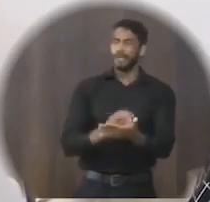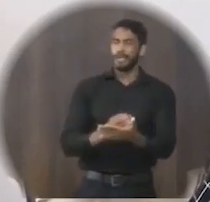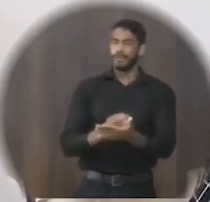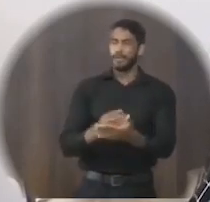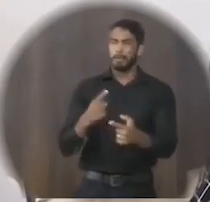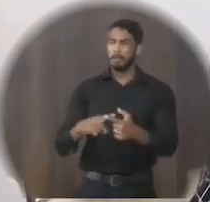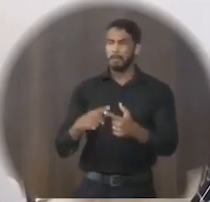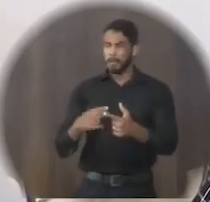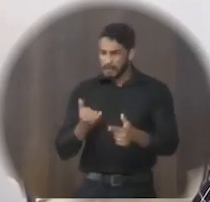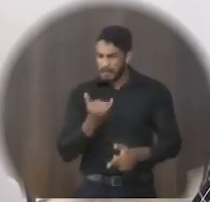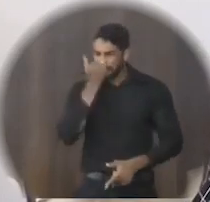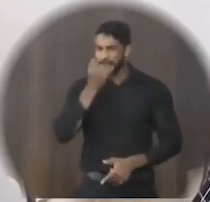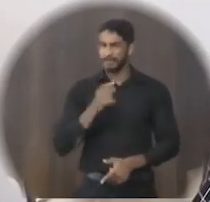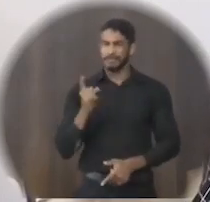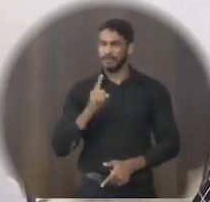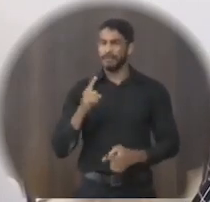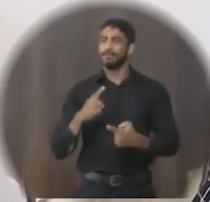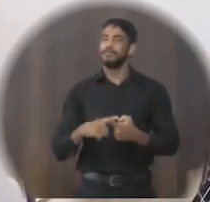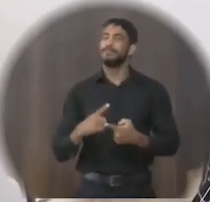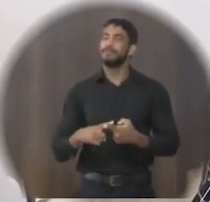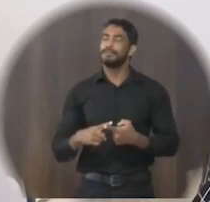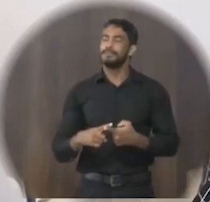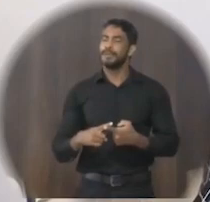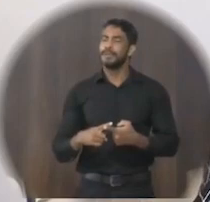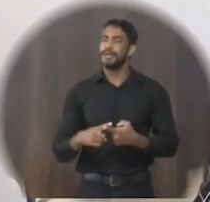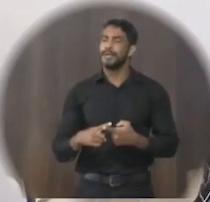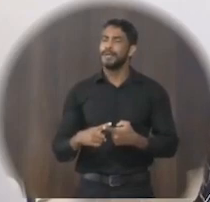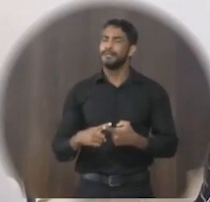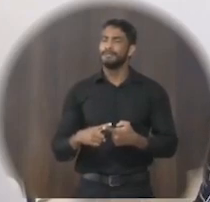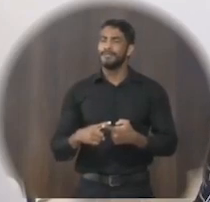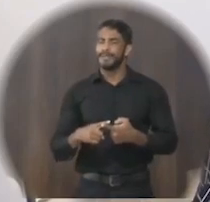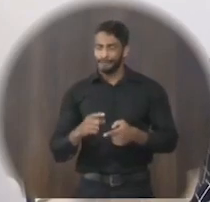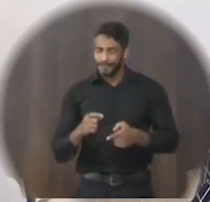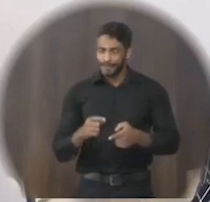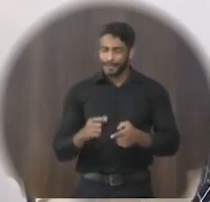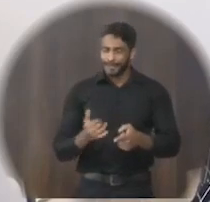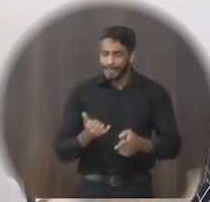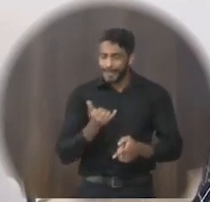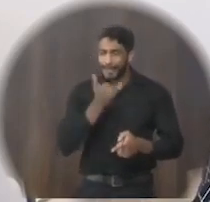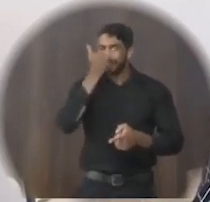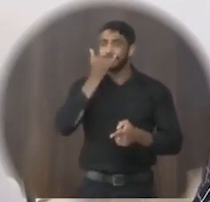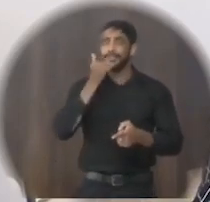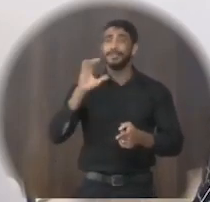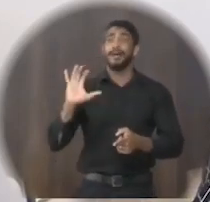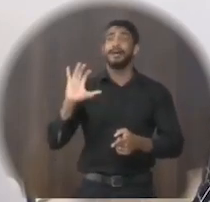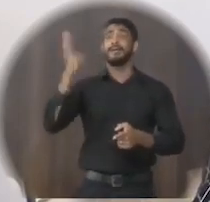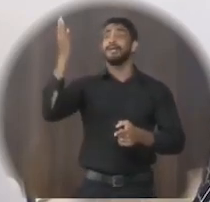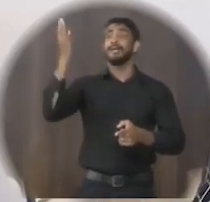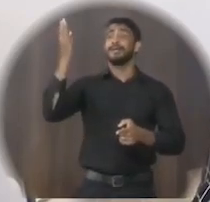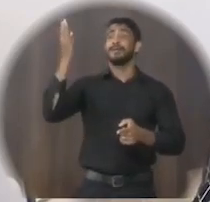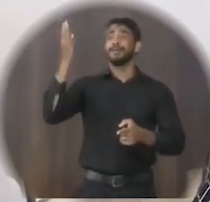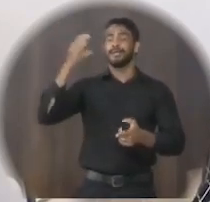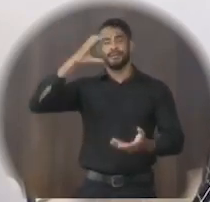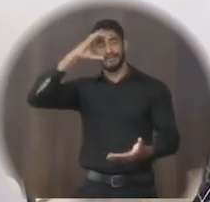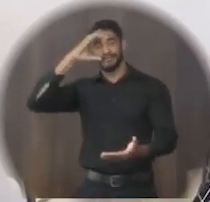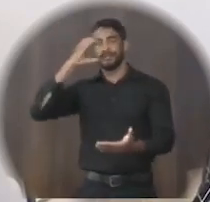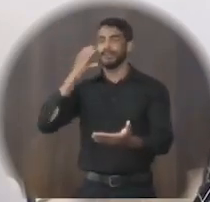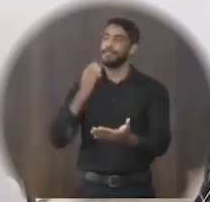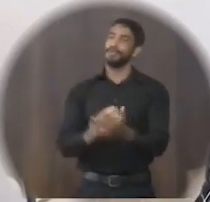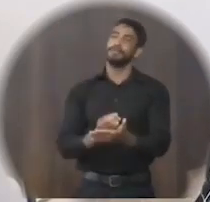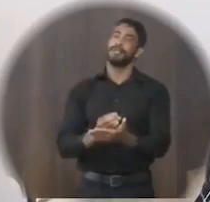foi uma tragédia? Por que, por que não é uma tragédia? Porque tragédia é um fenômeno da natureza. E o crime